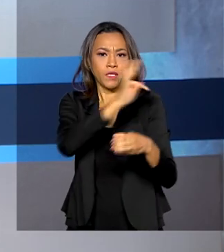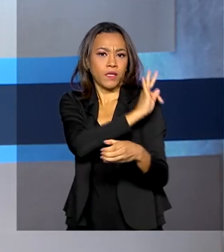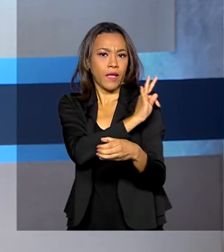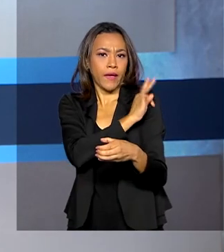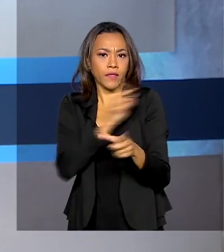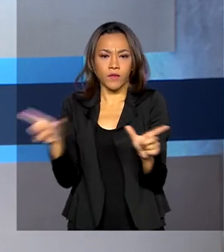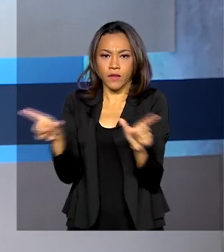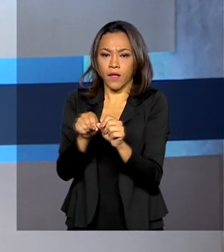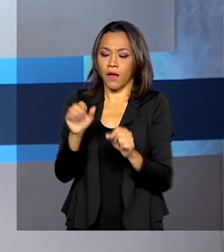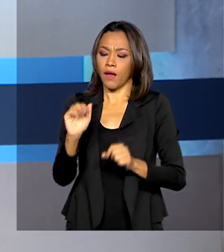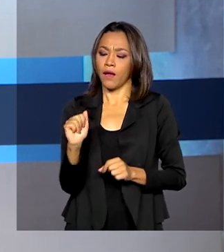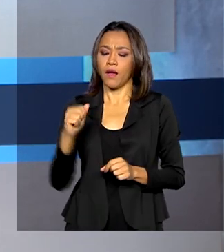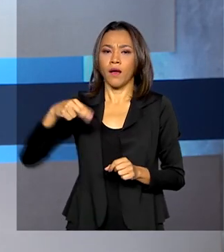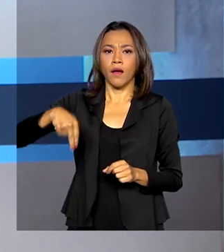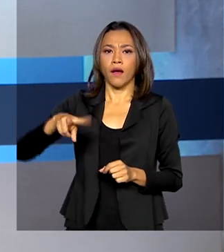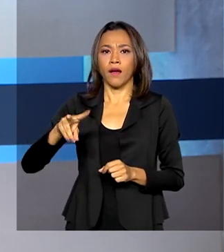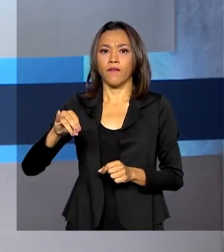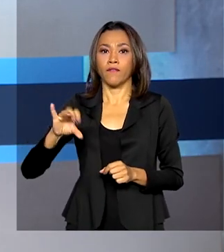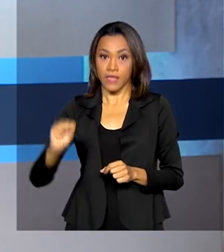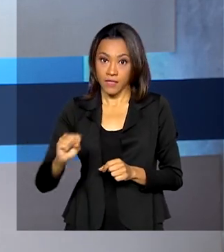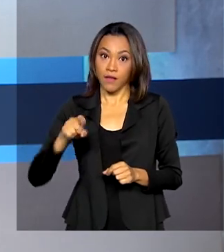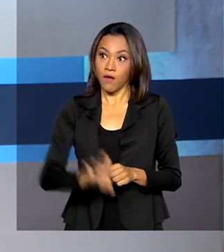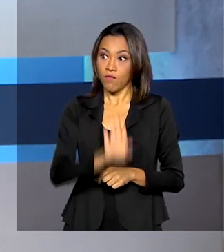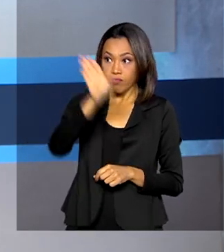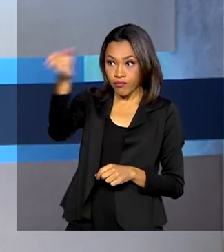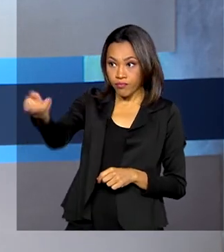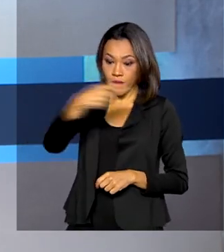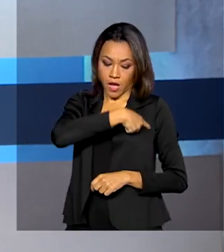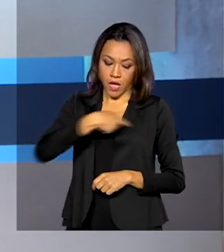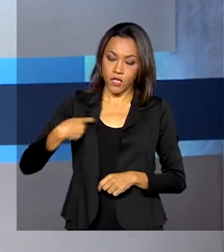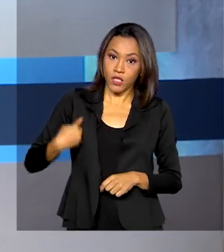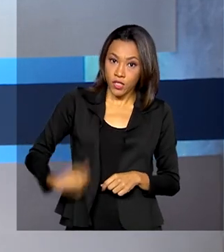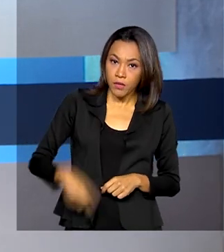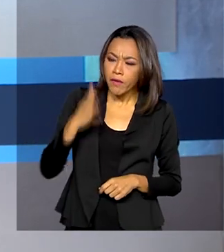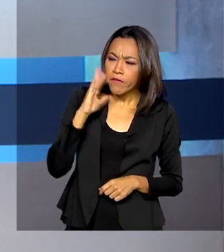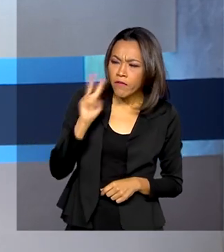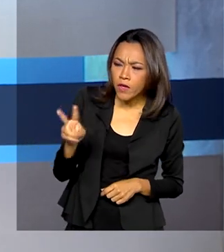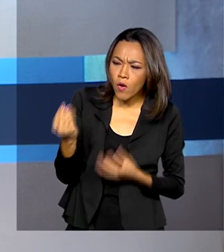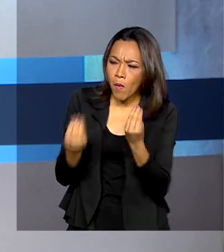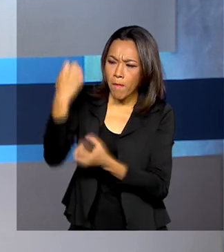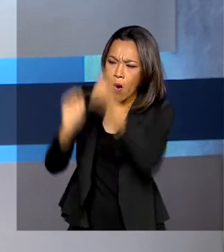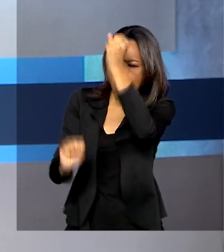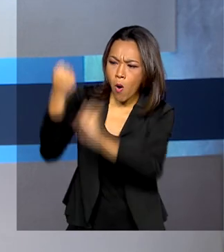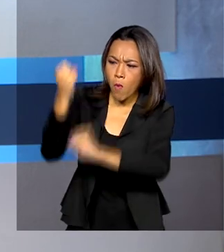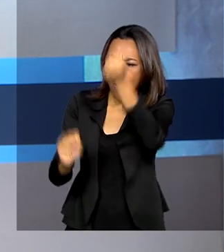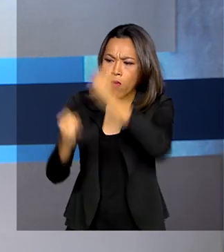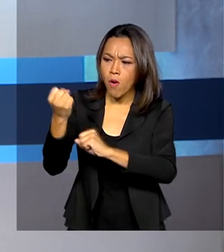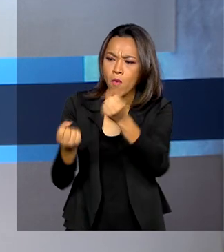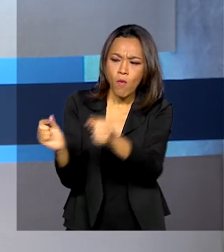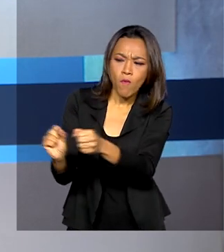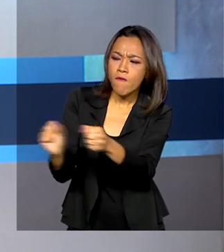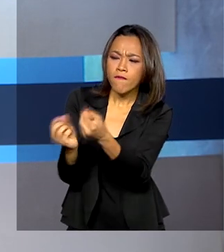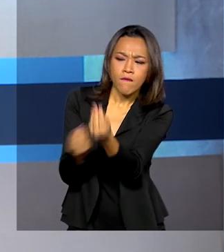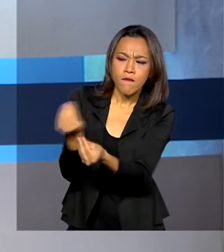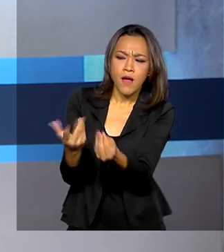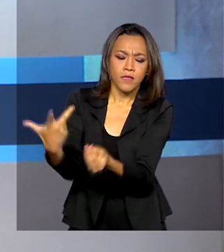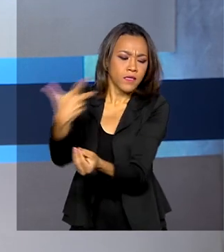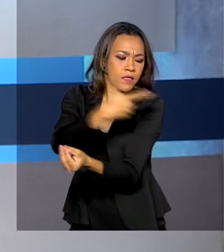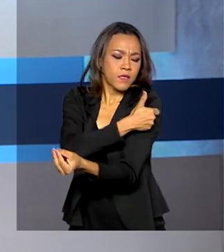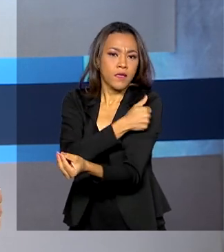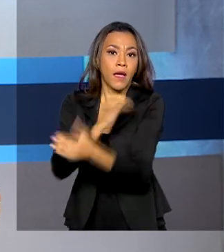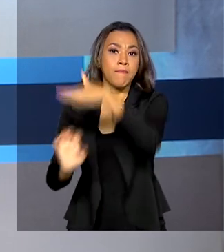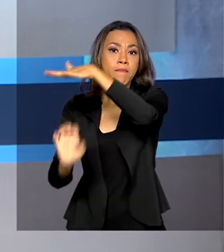inspeção na China para verificar o cumprimento das boas práticas de fabricação nas instalações das empresas Sinovac,